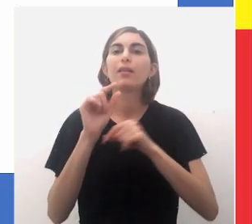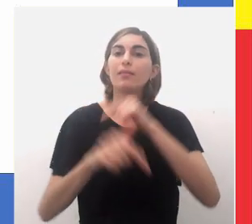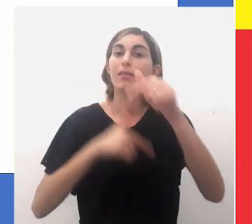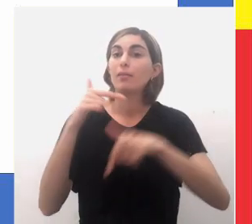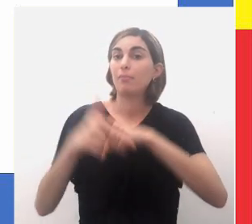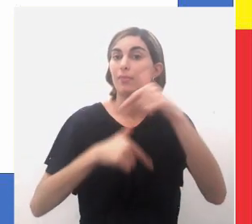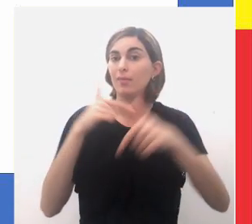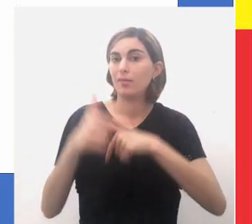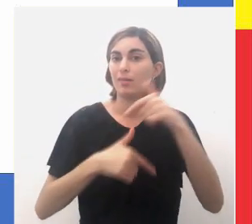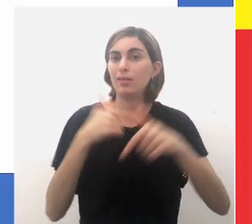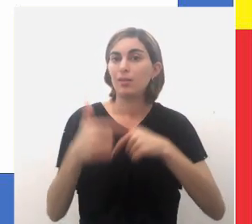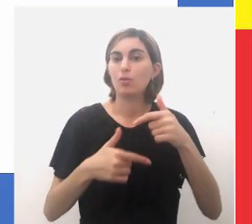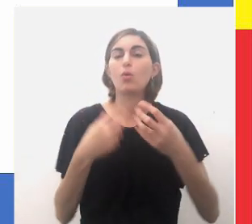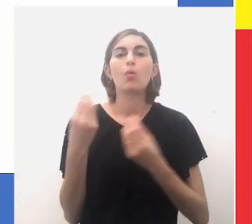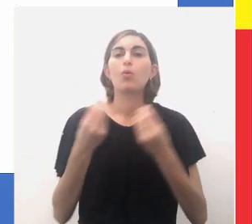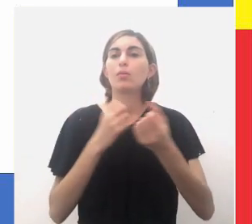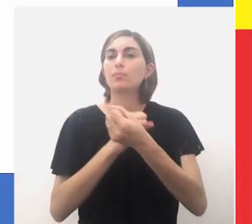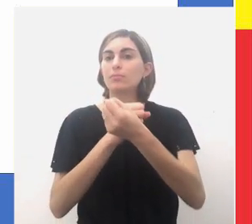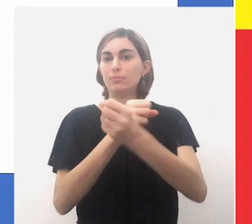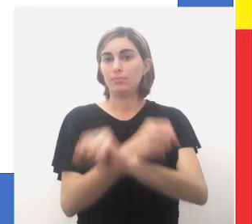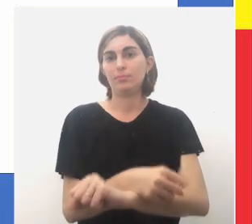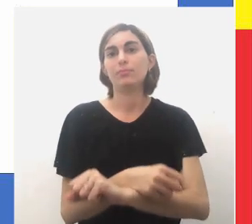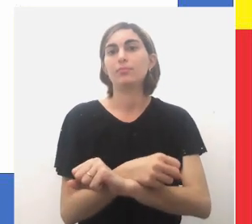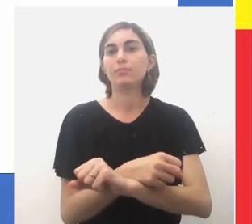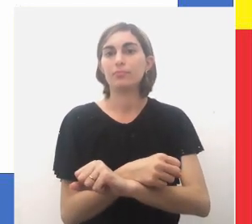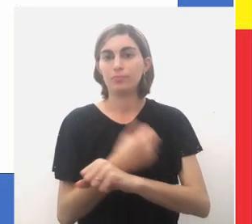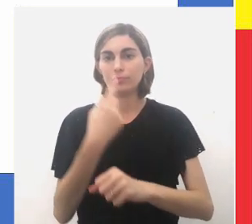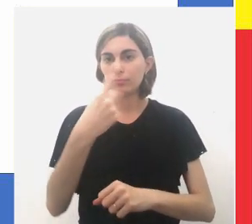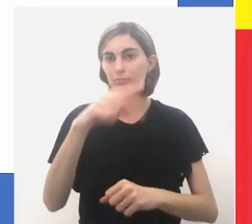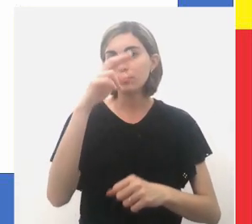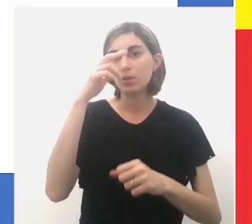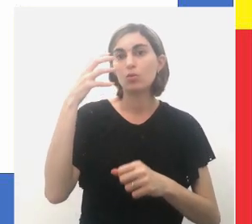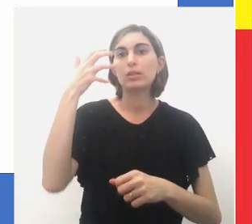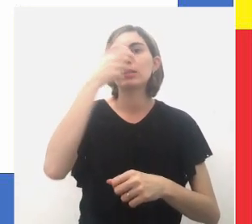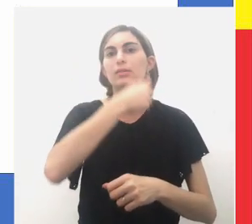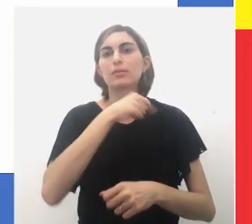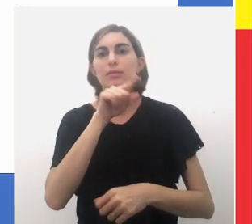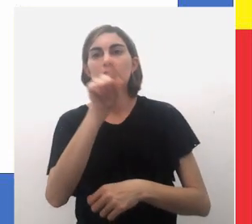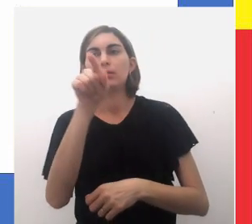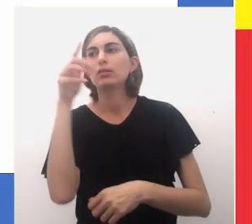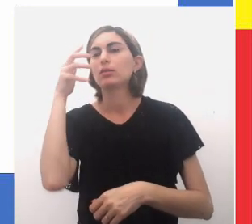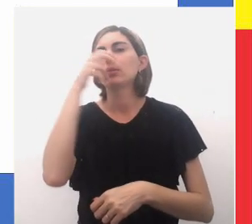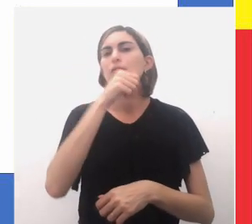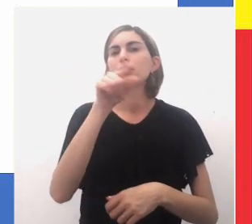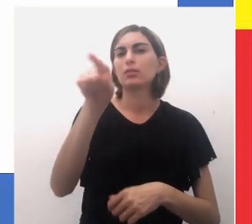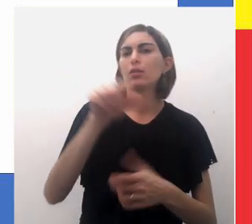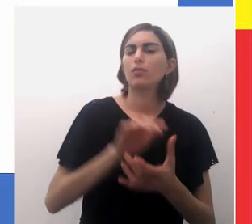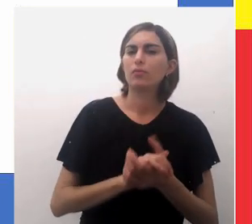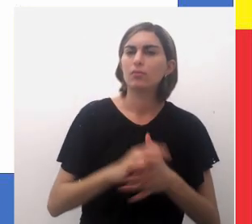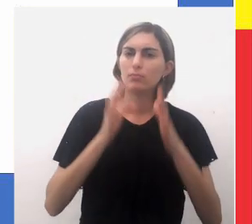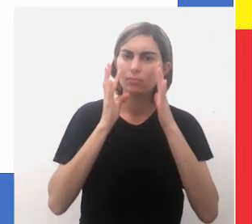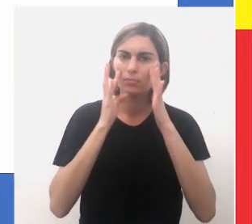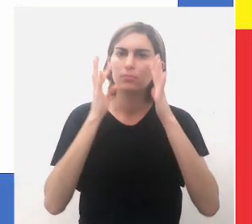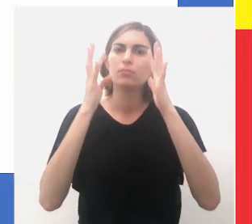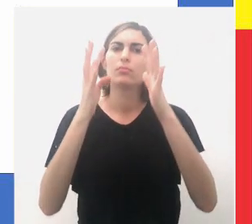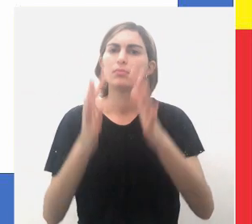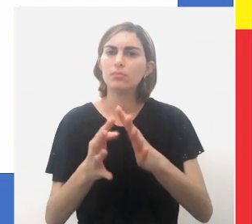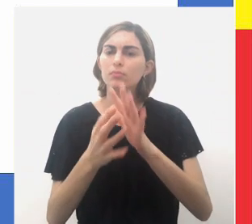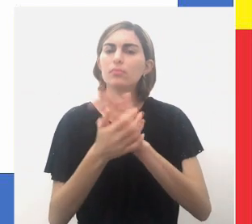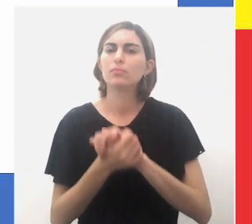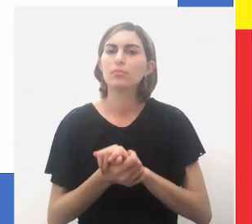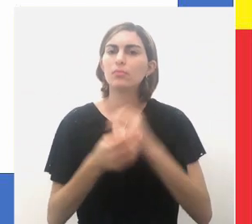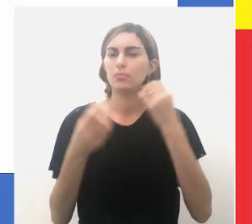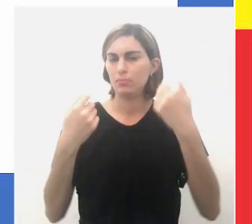realizar o quê? Trabalho como escravo para ser o salvador. Então, chamamos a atenção